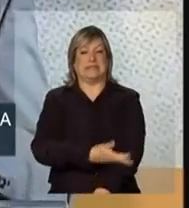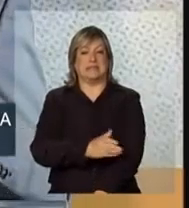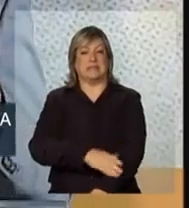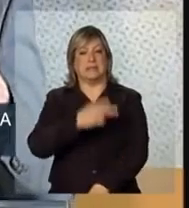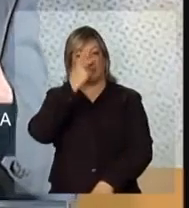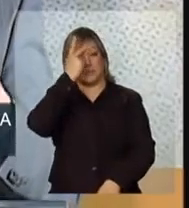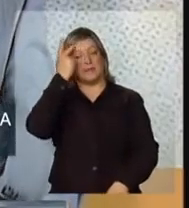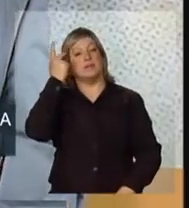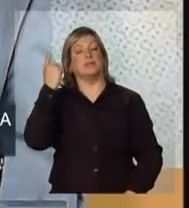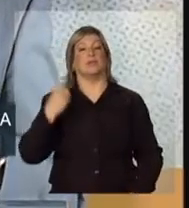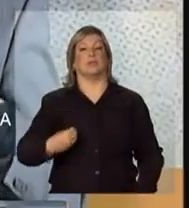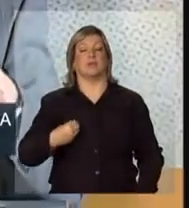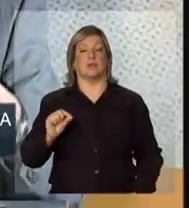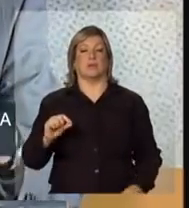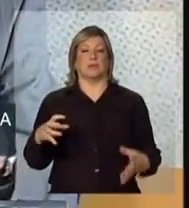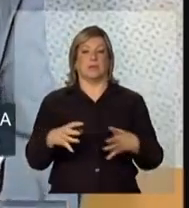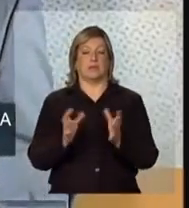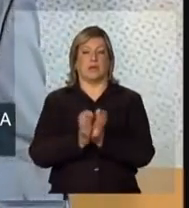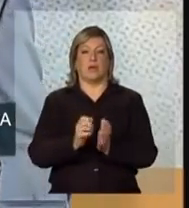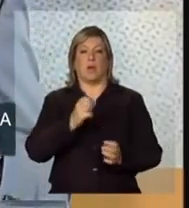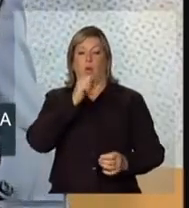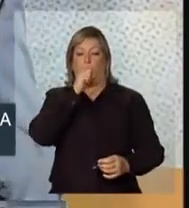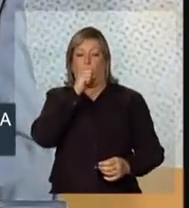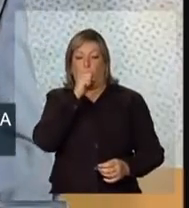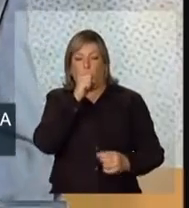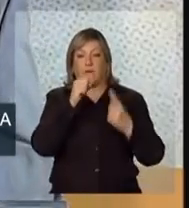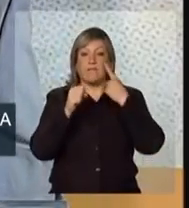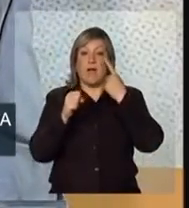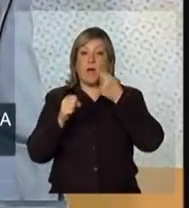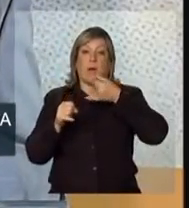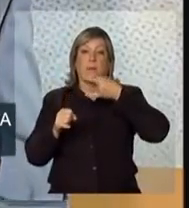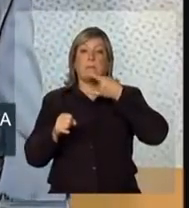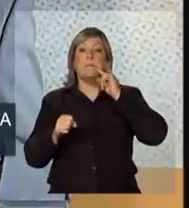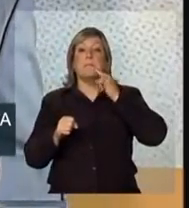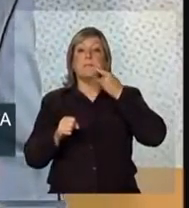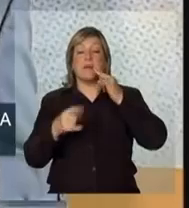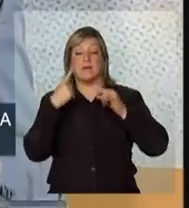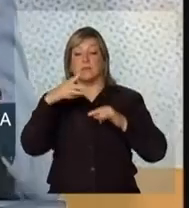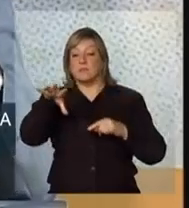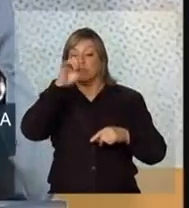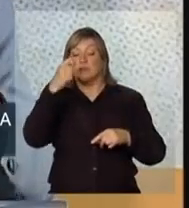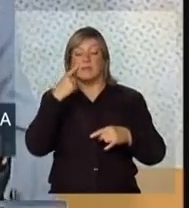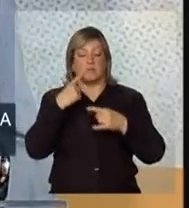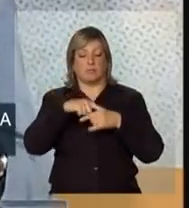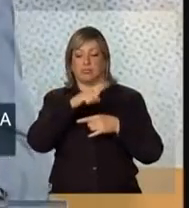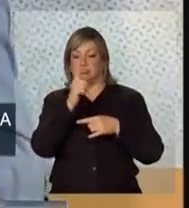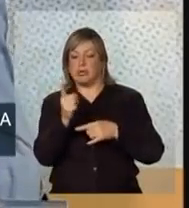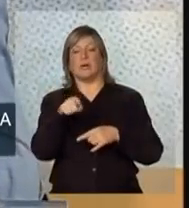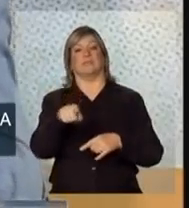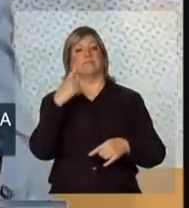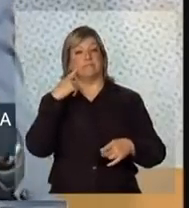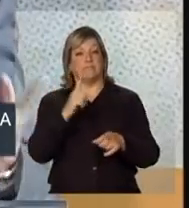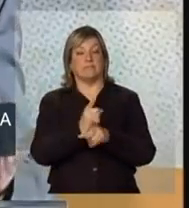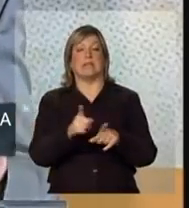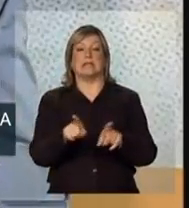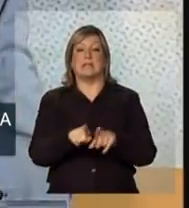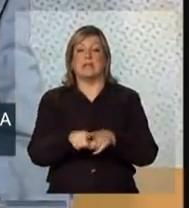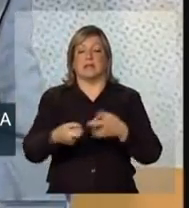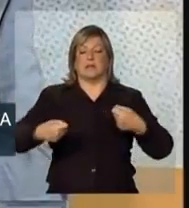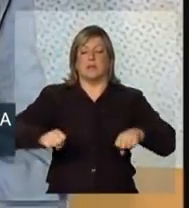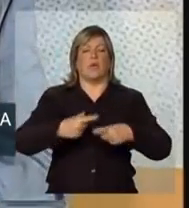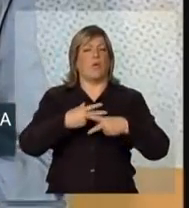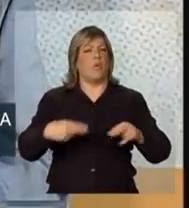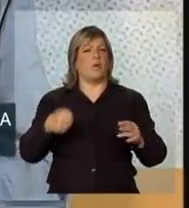pessoas, de realização de ações com bafômetro, de realização de ações educativas, de fiscalização sobre motocicletas, ou seja,